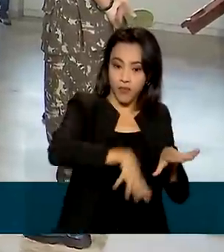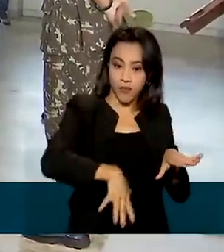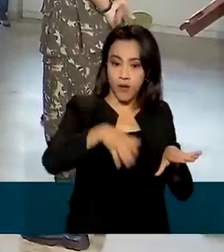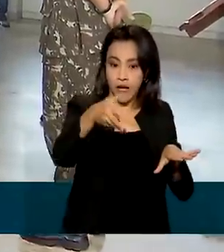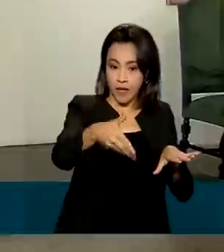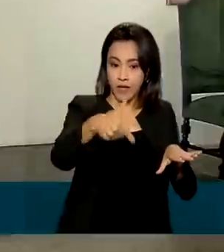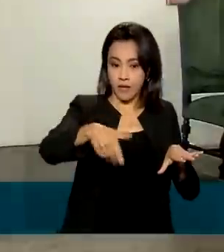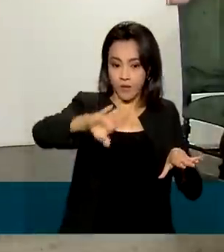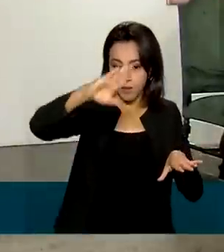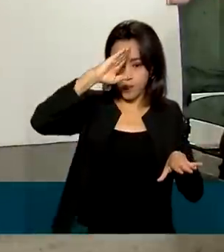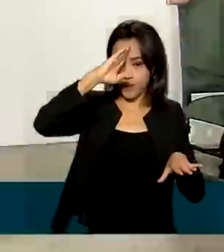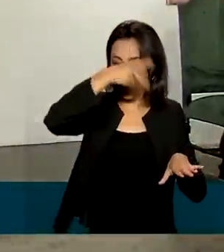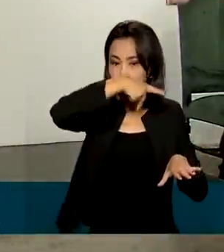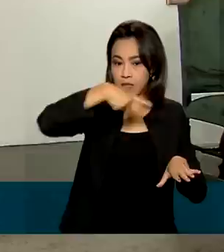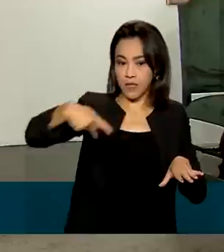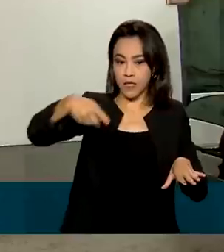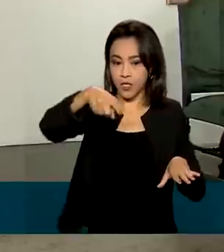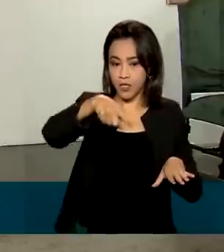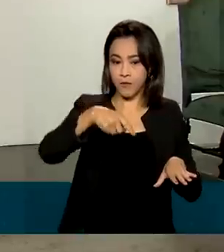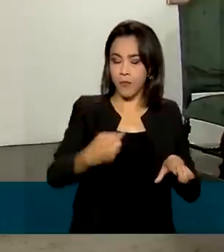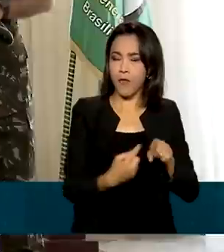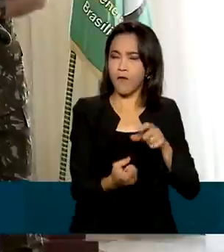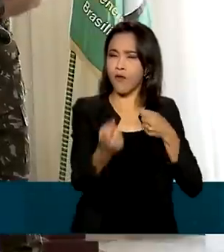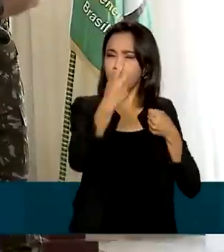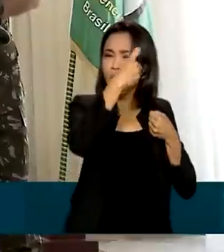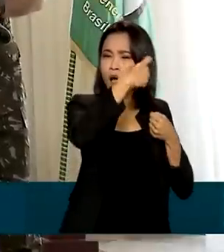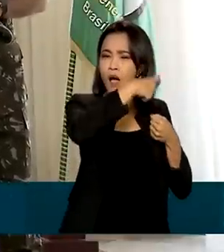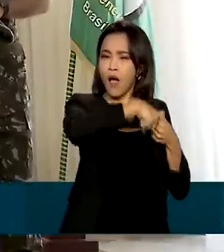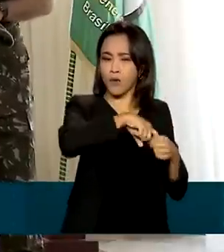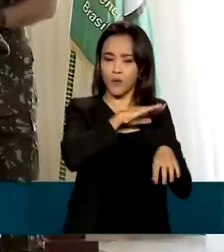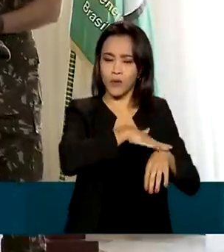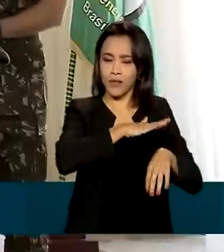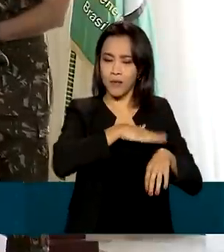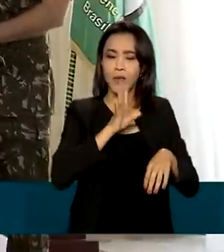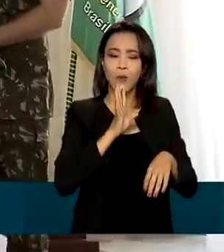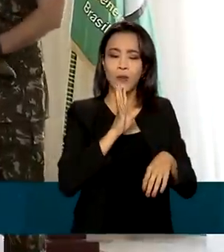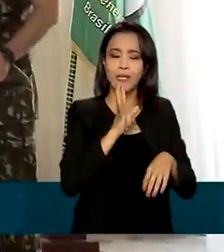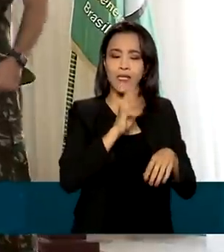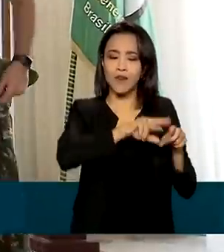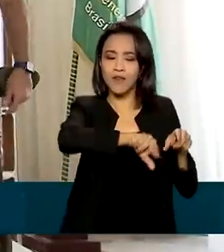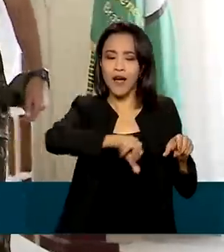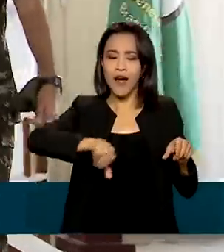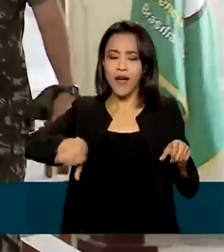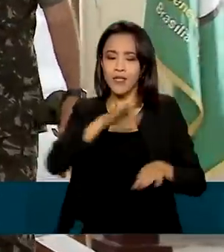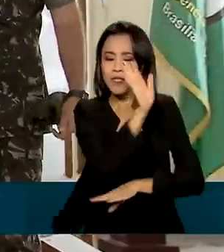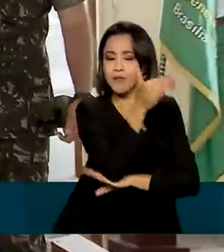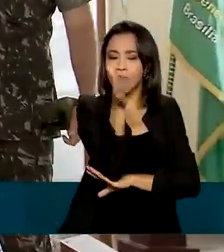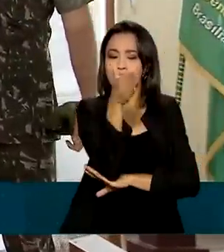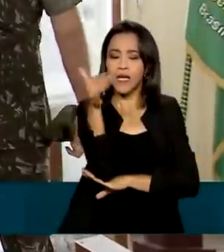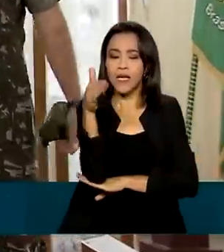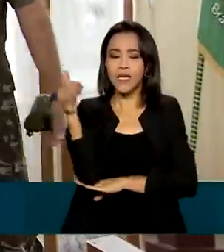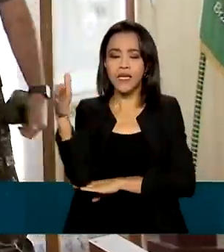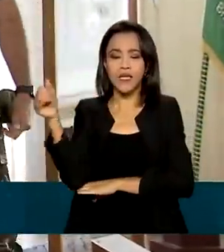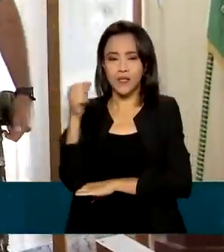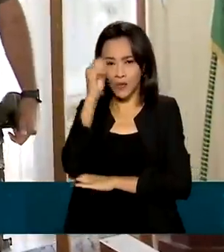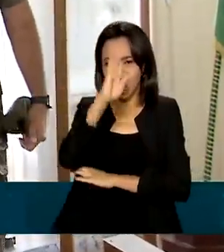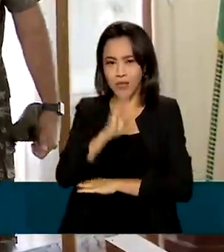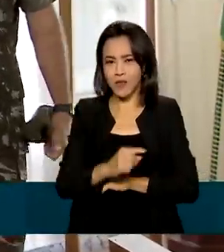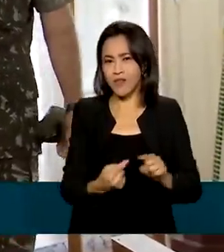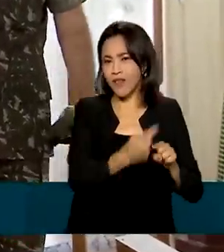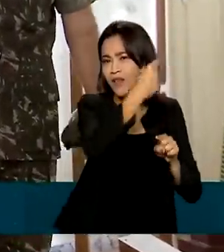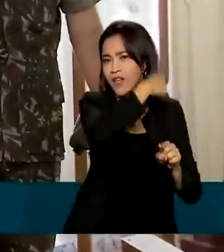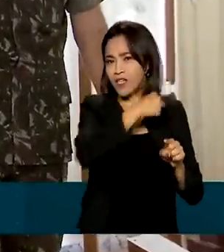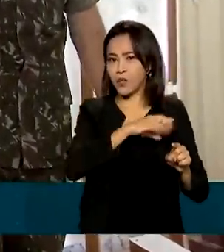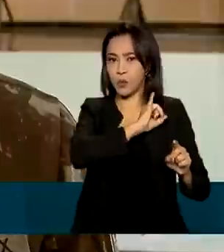Presidencial, onde voltaram no tempo e conheceram as bandeiras do Brasil desde o Império até o atual